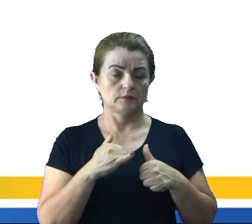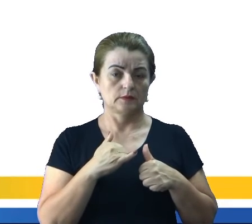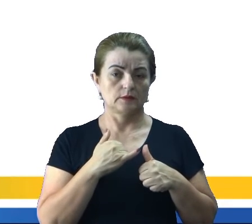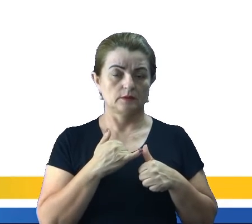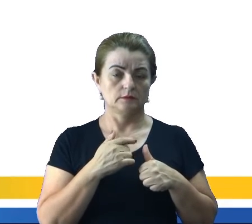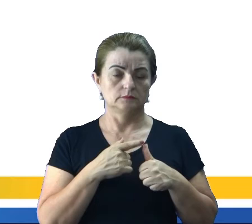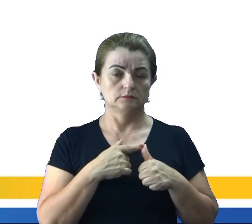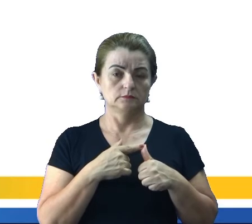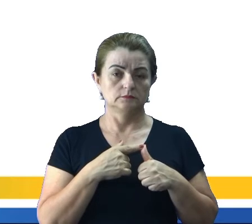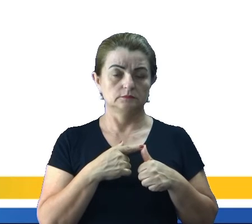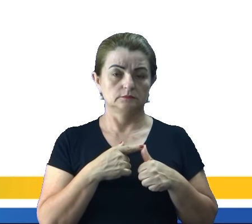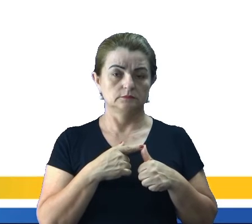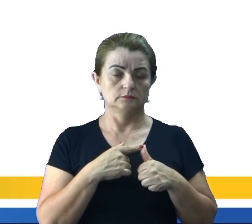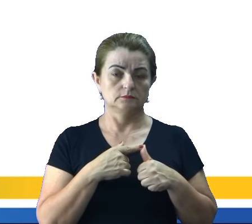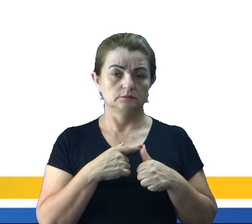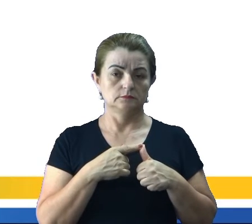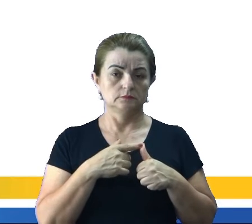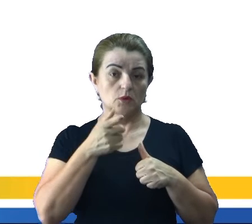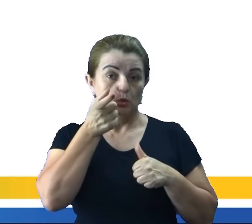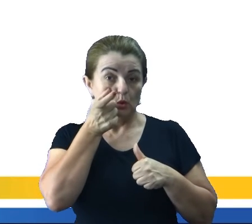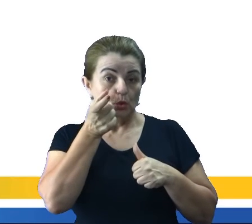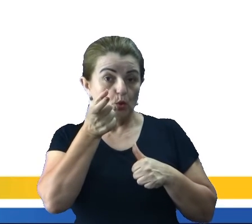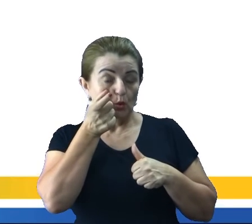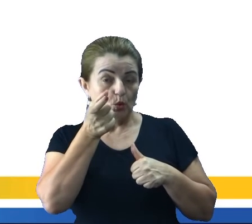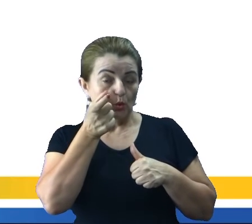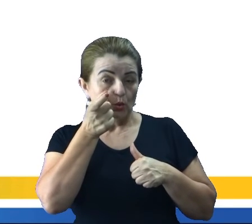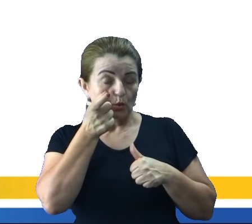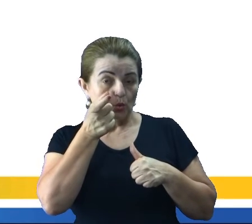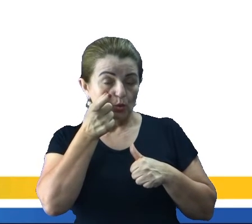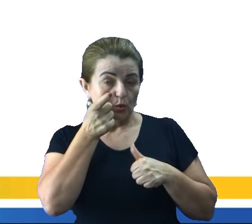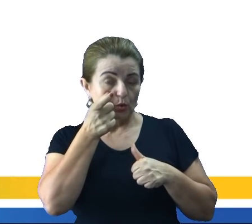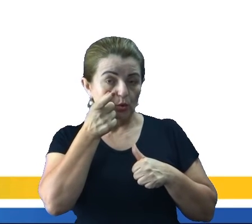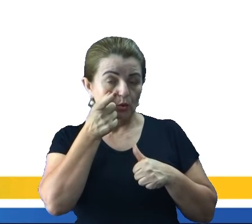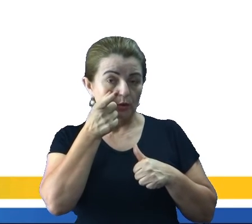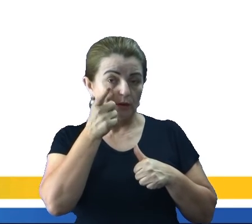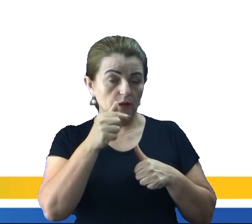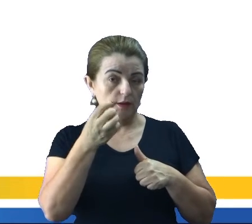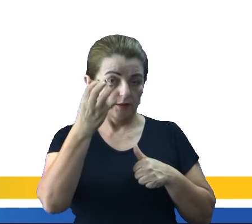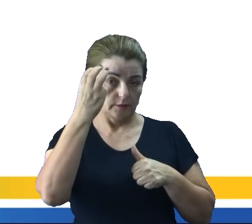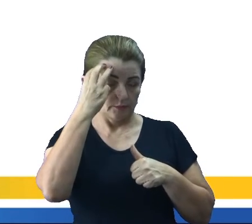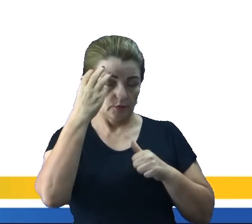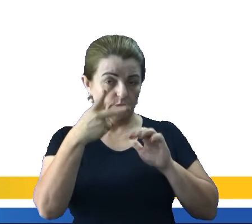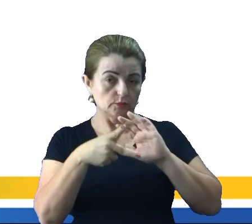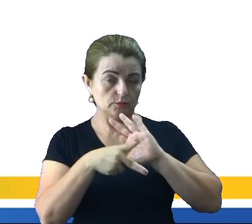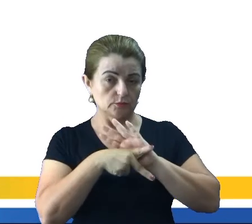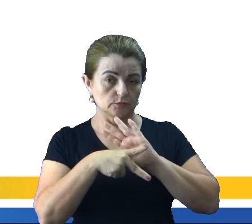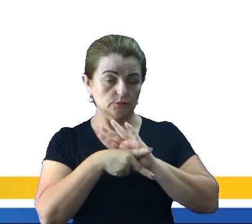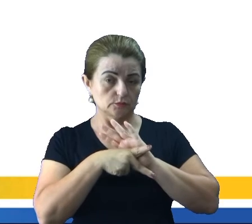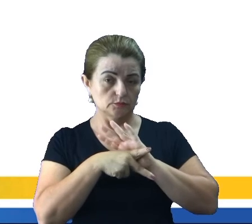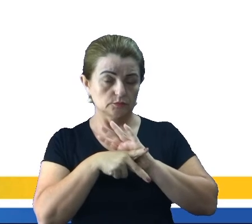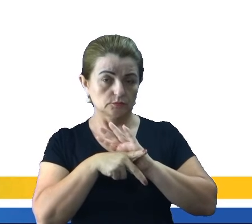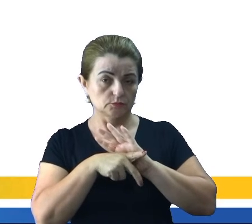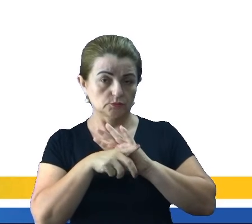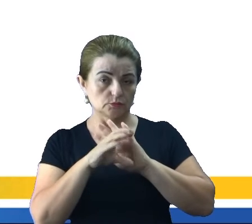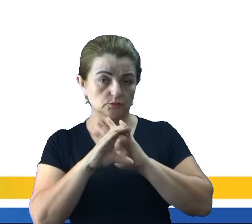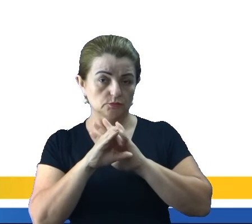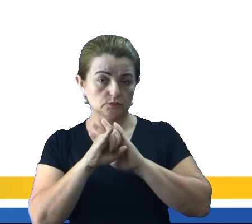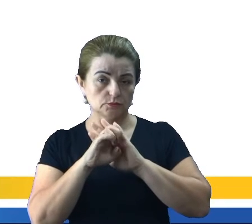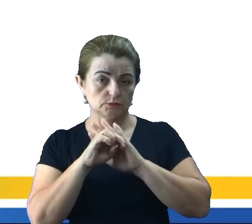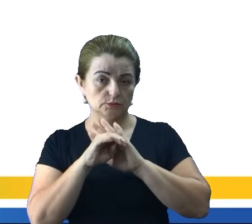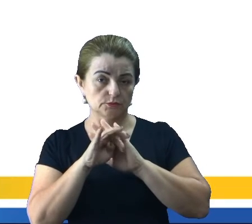scientific mind A curiosidade É a essência da mente Do Científica